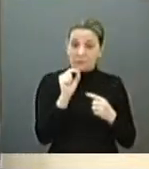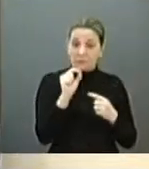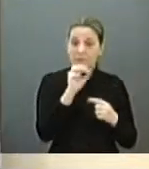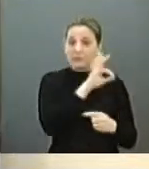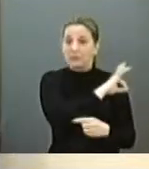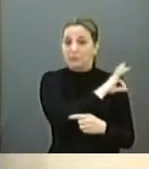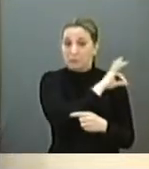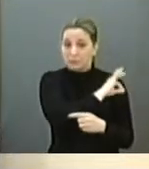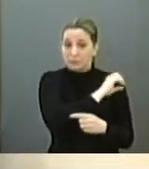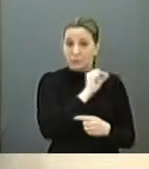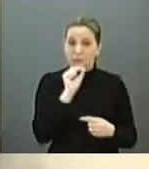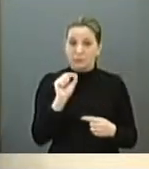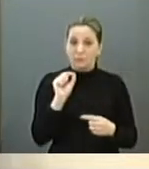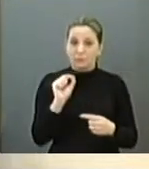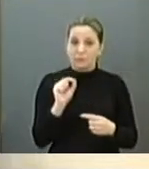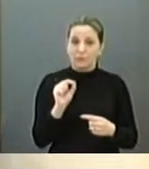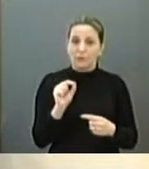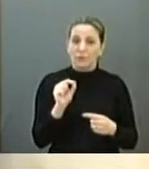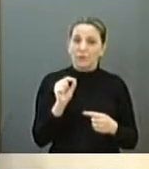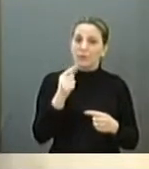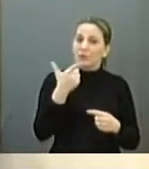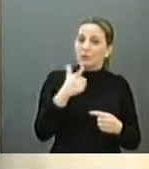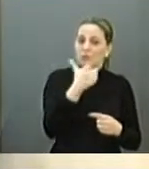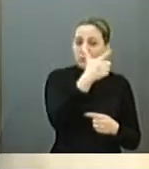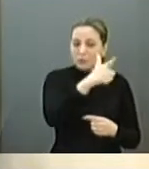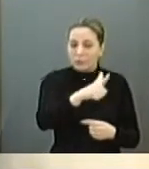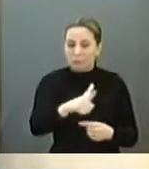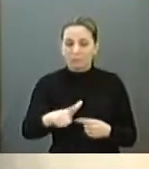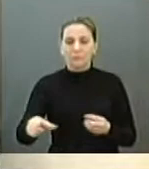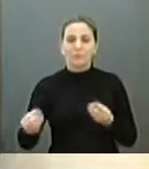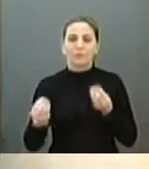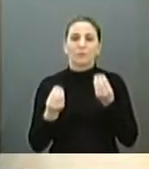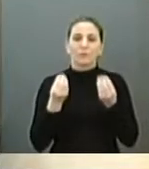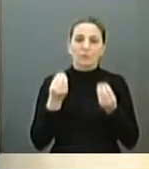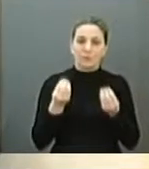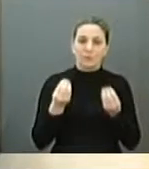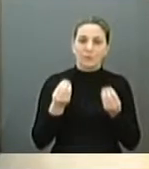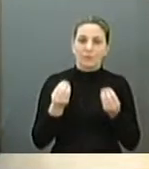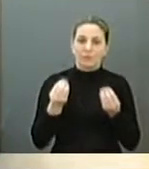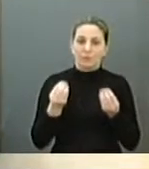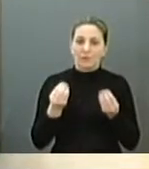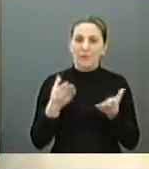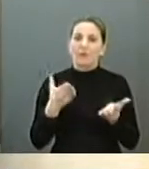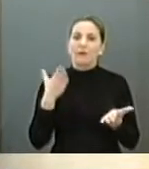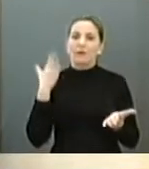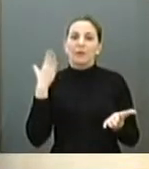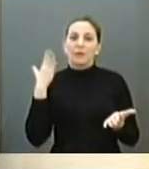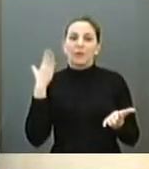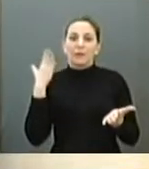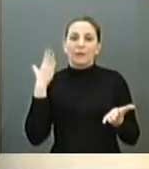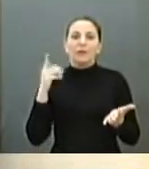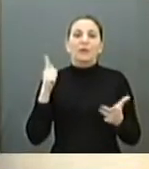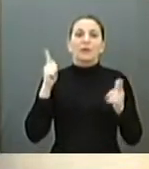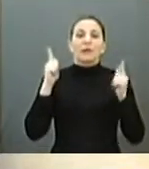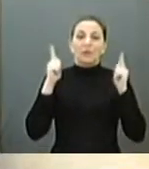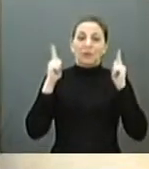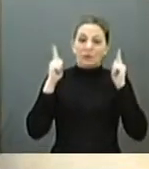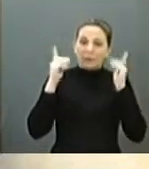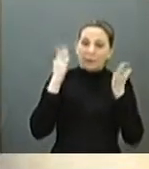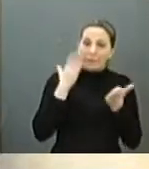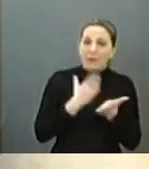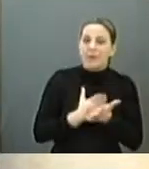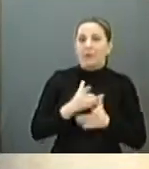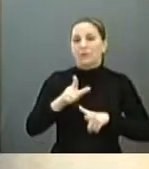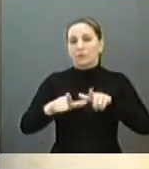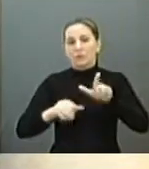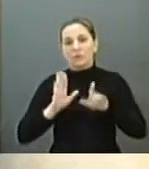inevitável a descontinuidade, e digo mais, a paralisação de vários serviços na